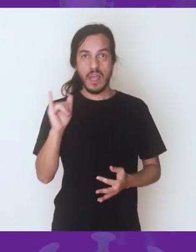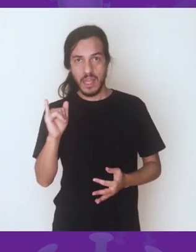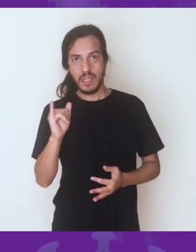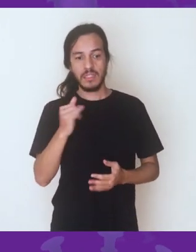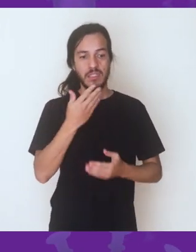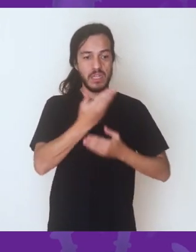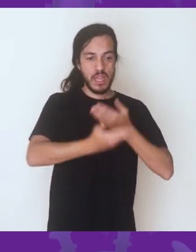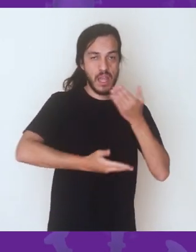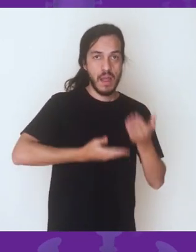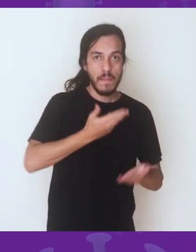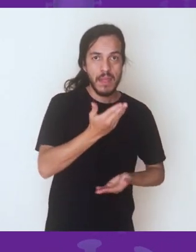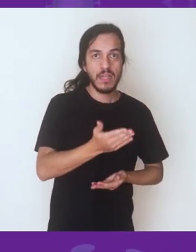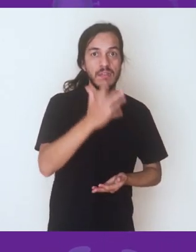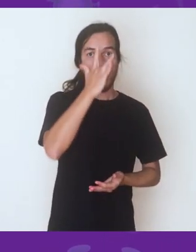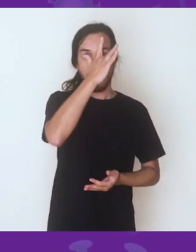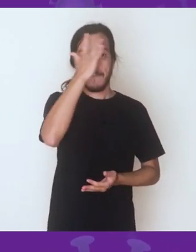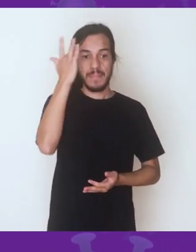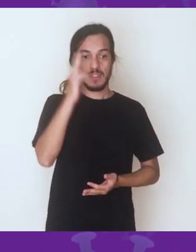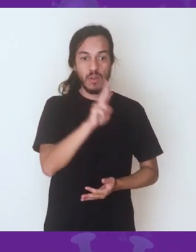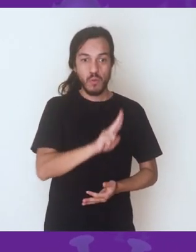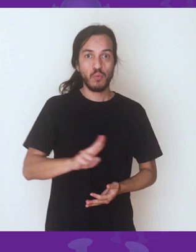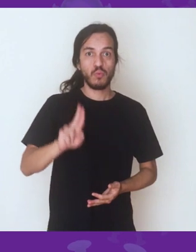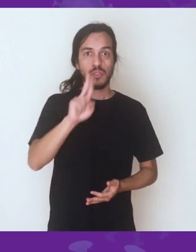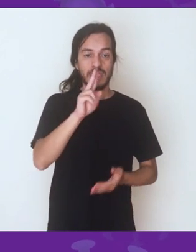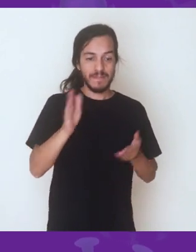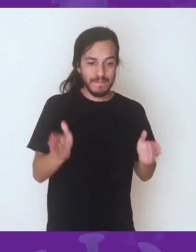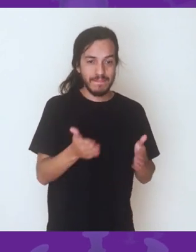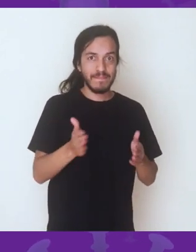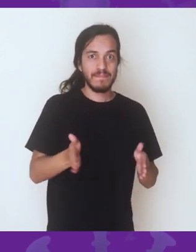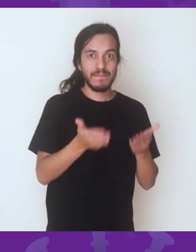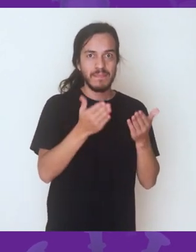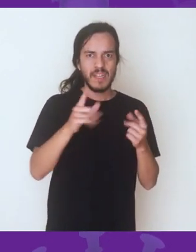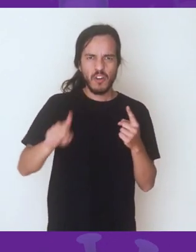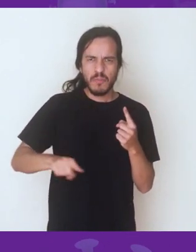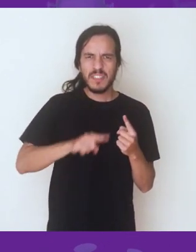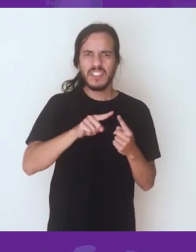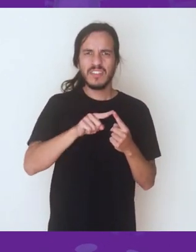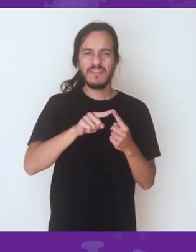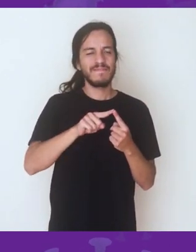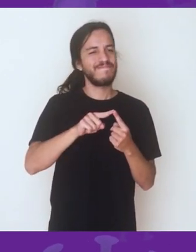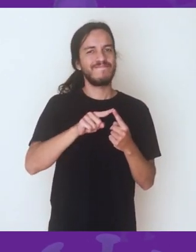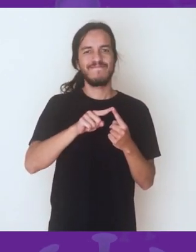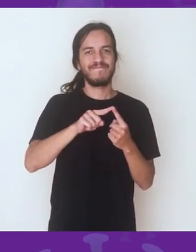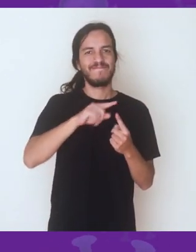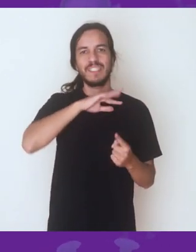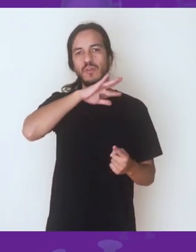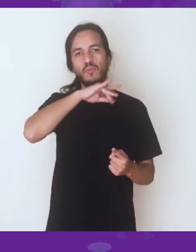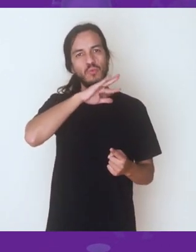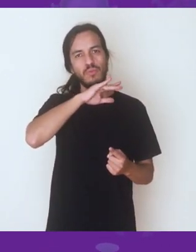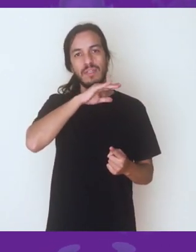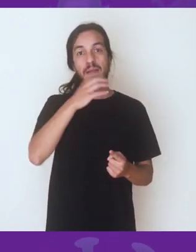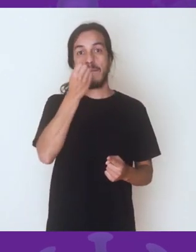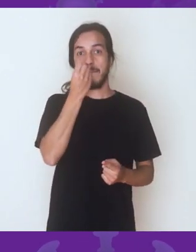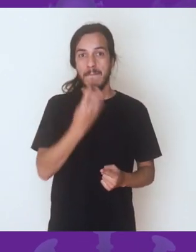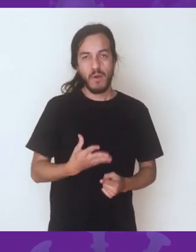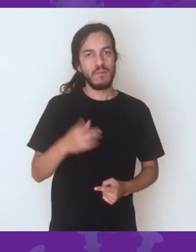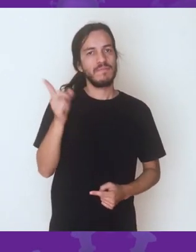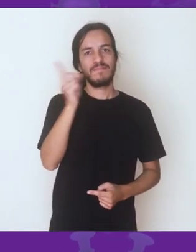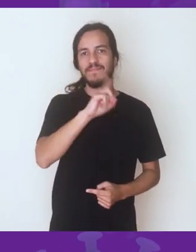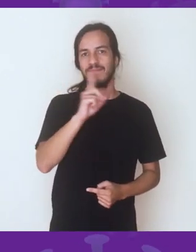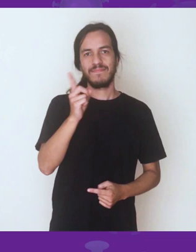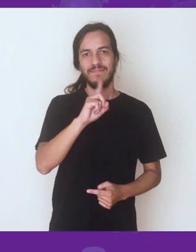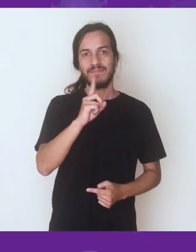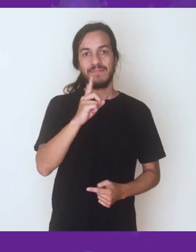possam ir para a UTI, eu acho que ela é uma meta muito ruim. A nossa meta tem que ser o seguinte, de que as pessoas não